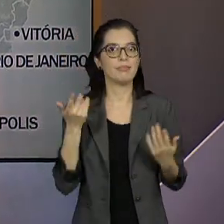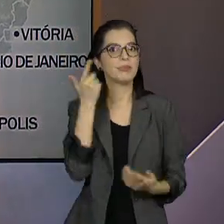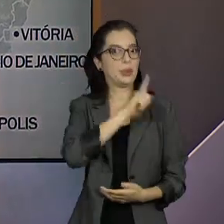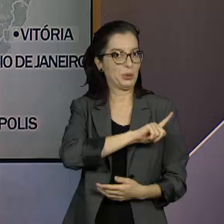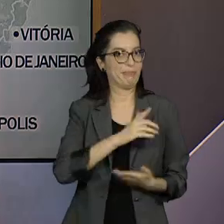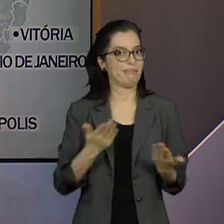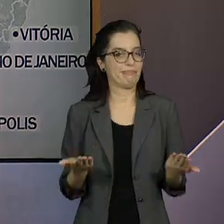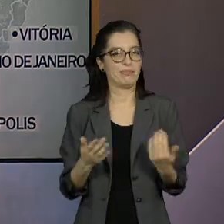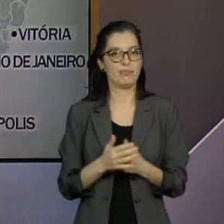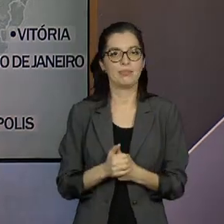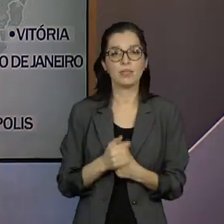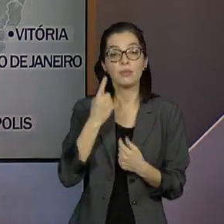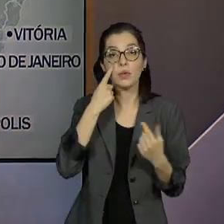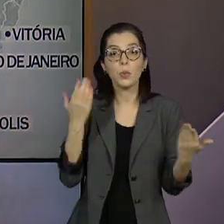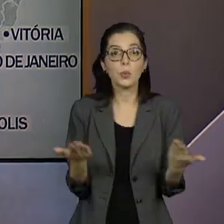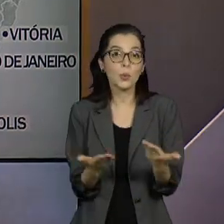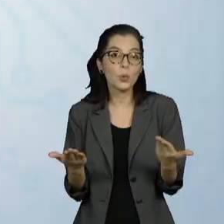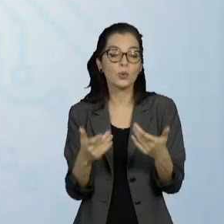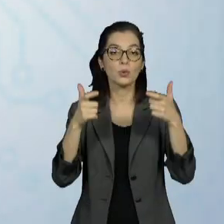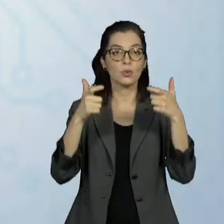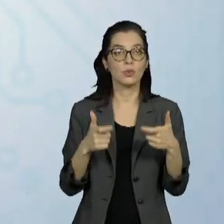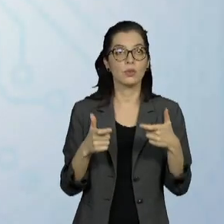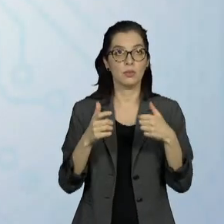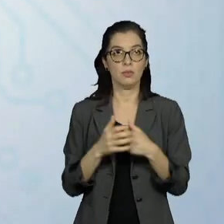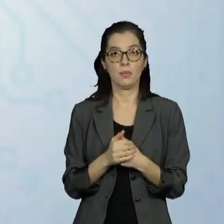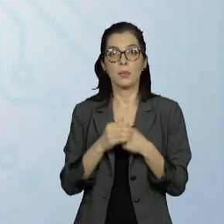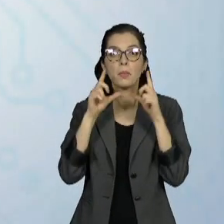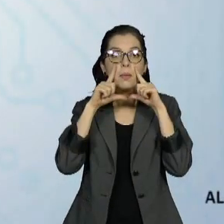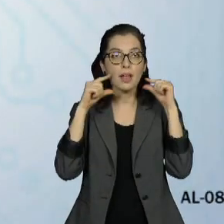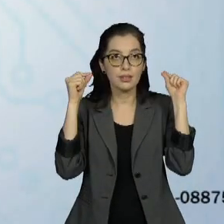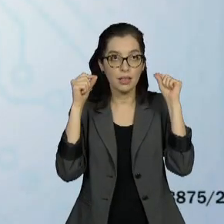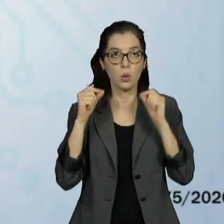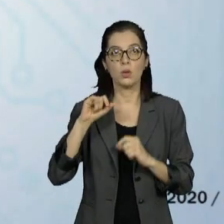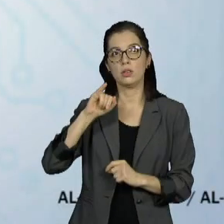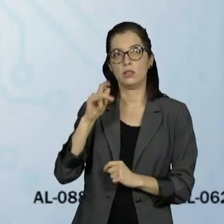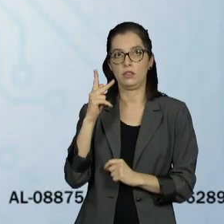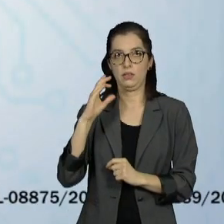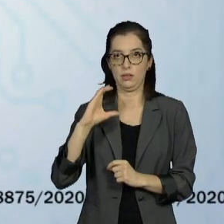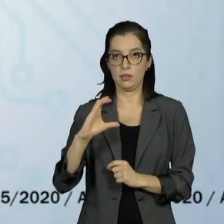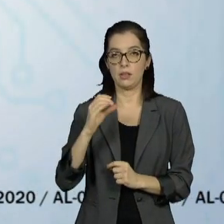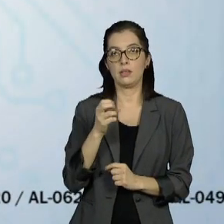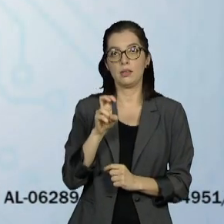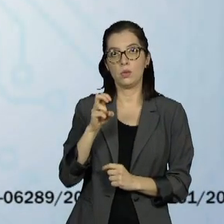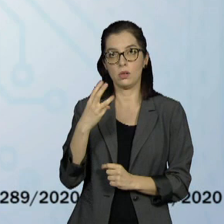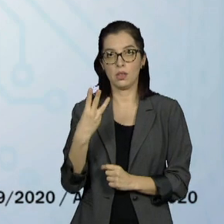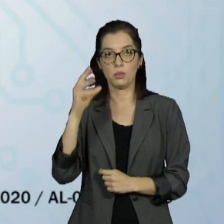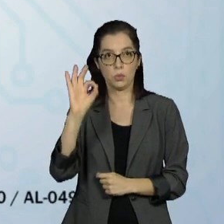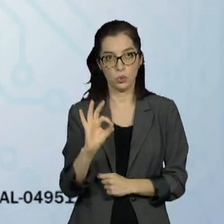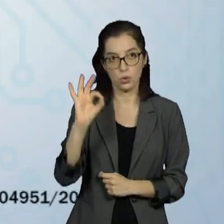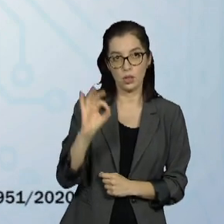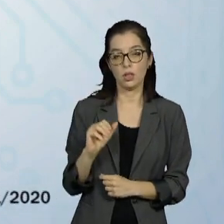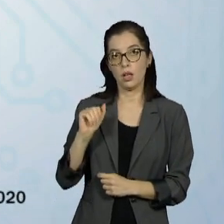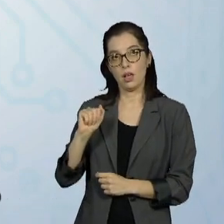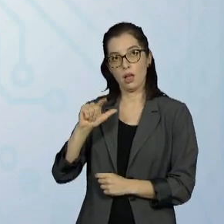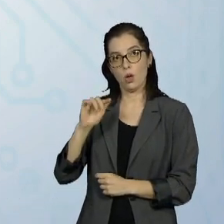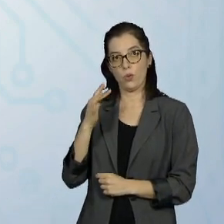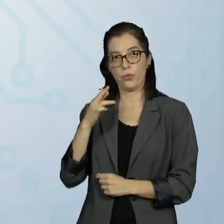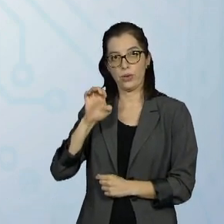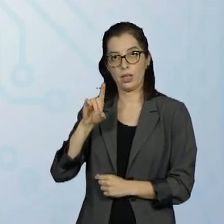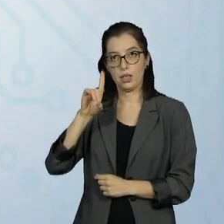a disputa, vamos ver a situação em Maceió, capital de Alagoas. Em Maceió, JHC do PSB lidera com